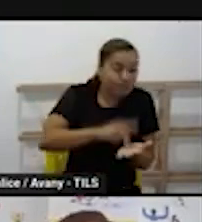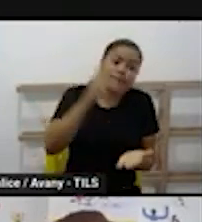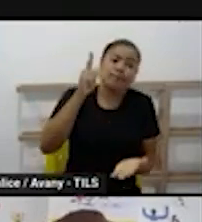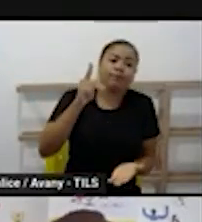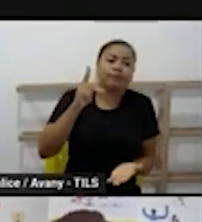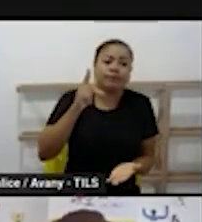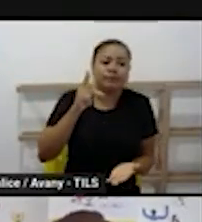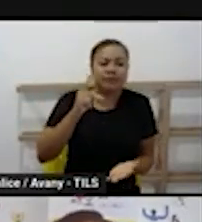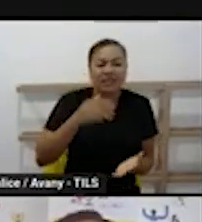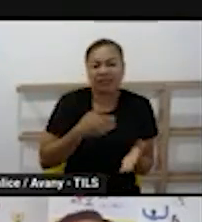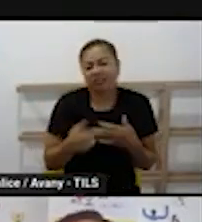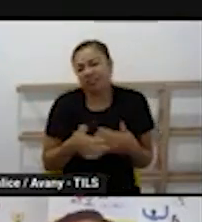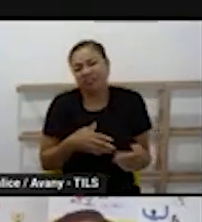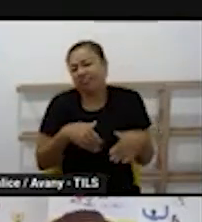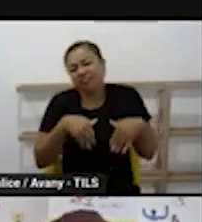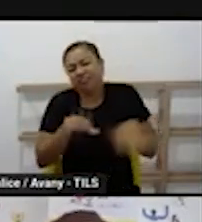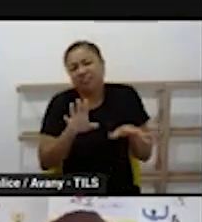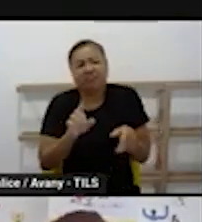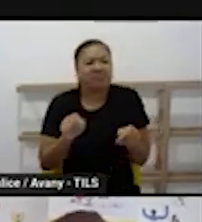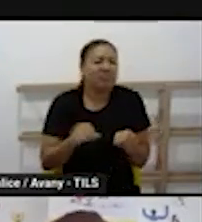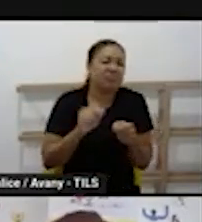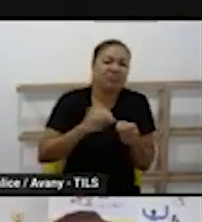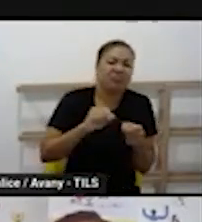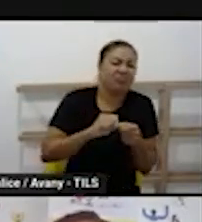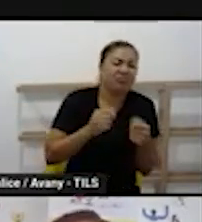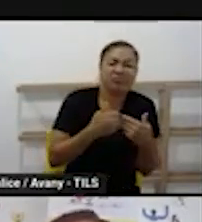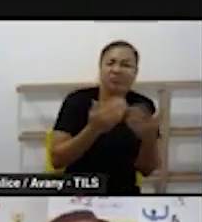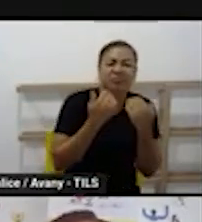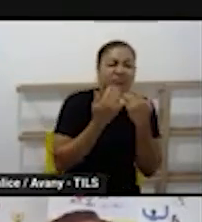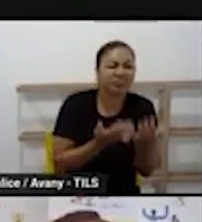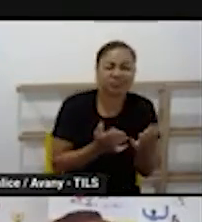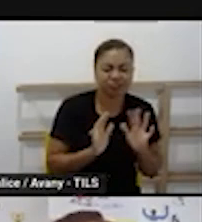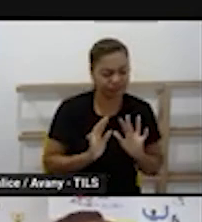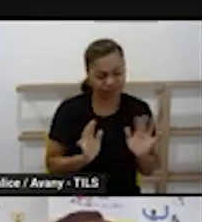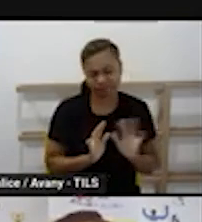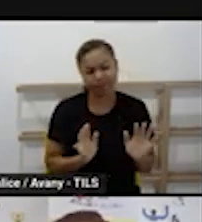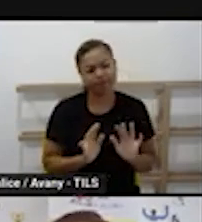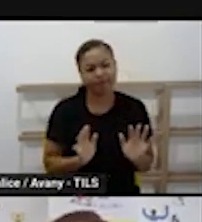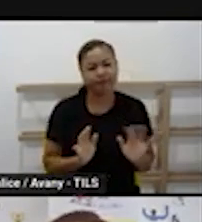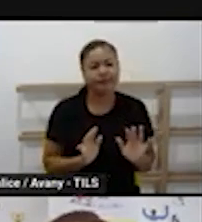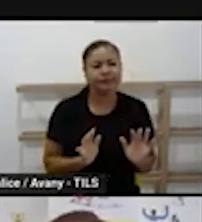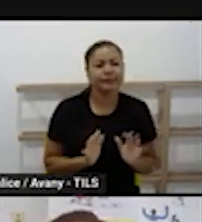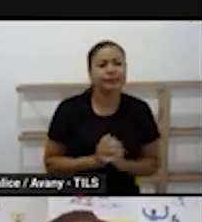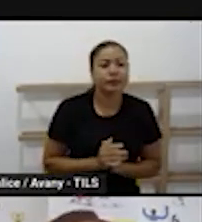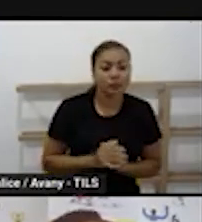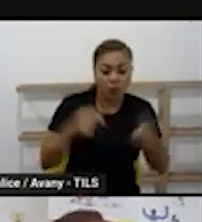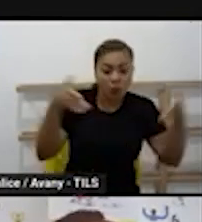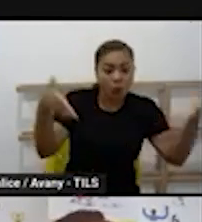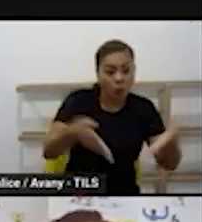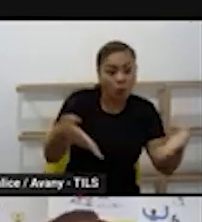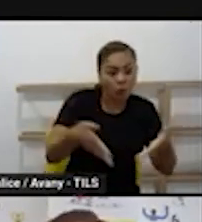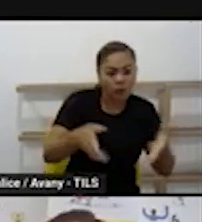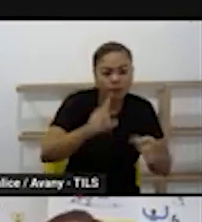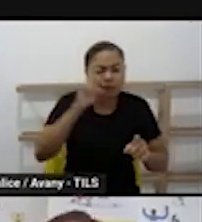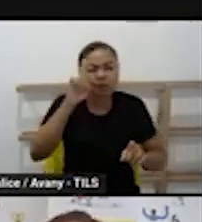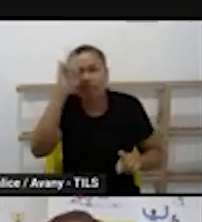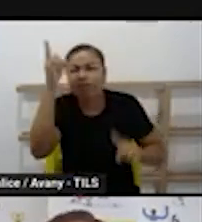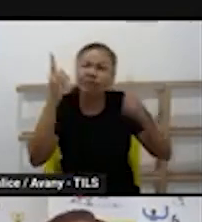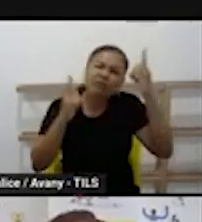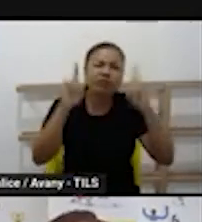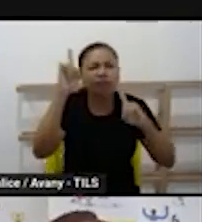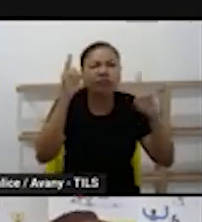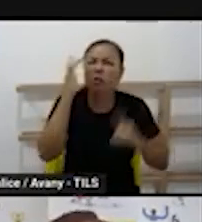engessado, fragmentado. É por isso que a gente vai tirar todas as dúvidas, porque todo mundo foi unânime